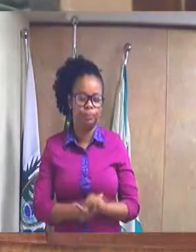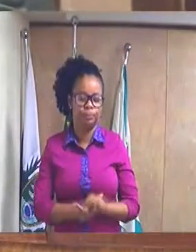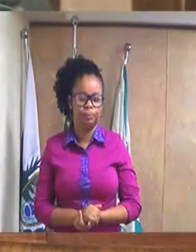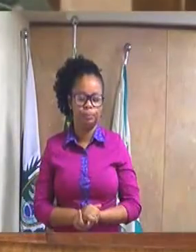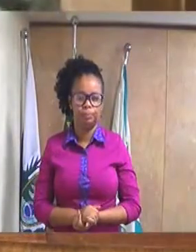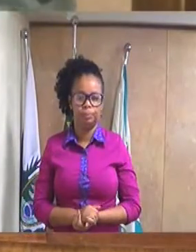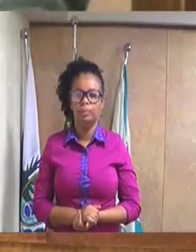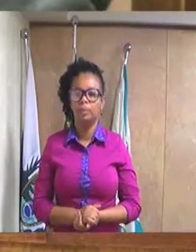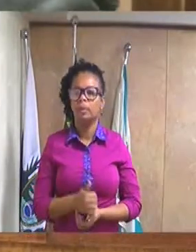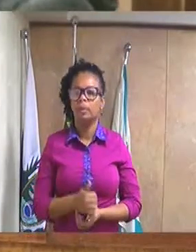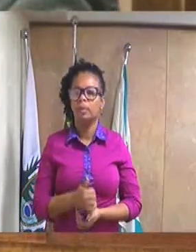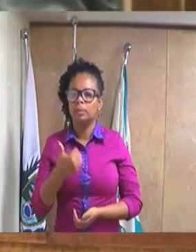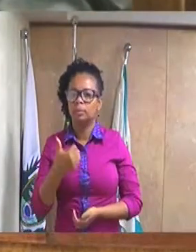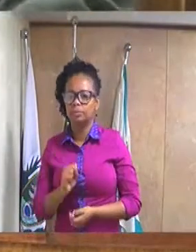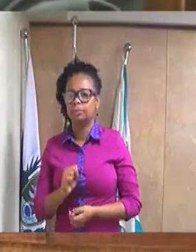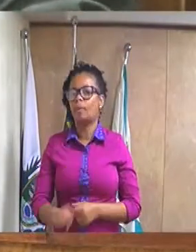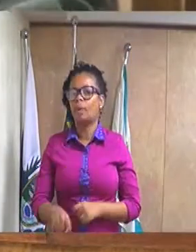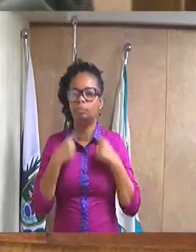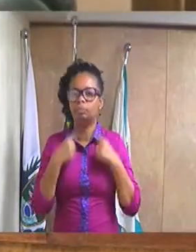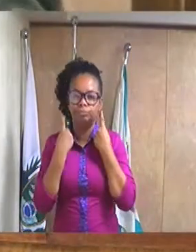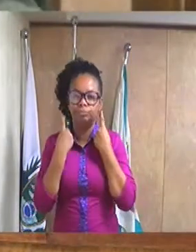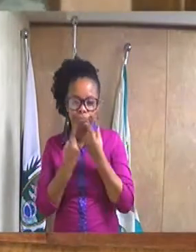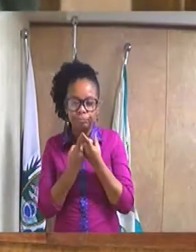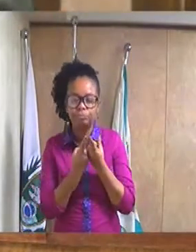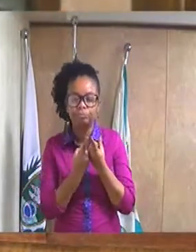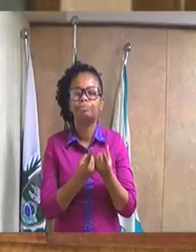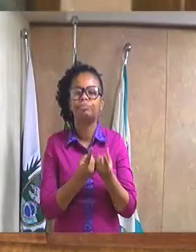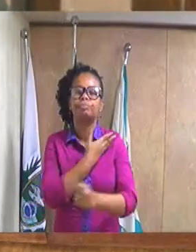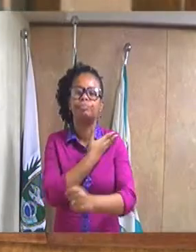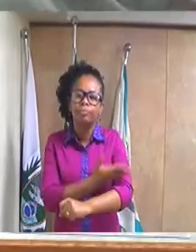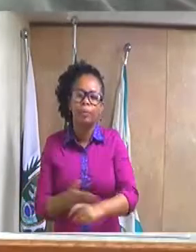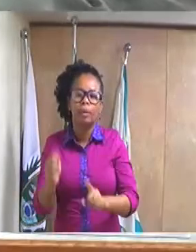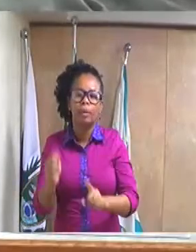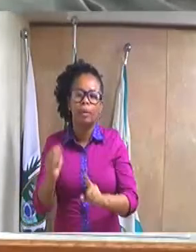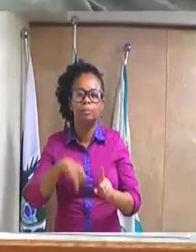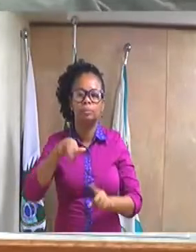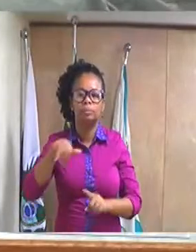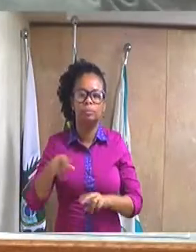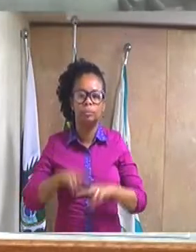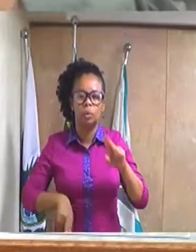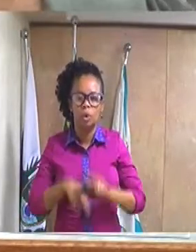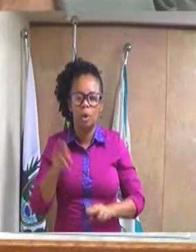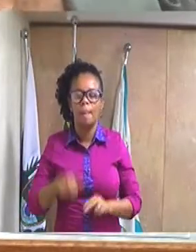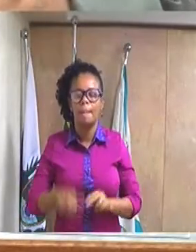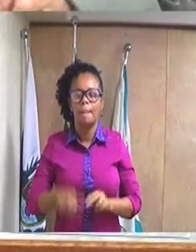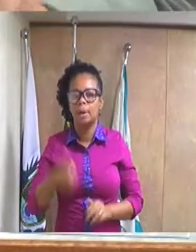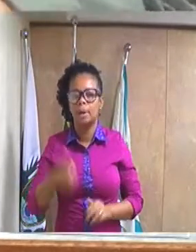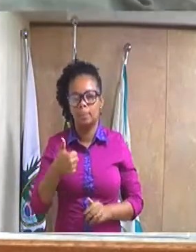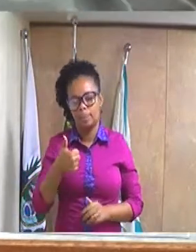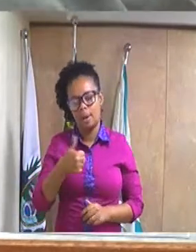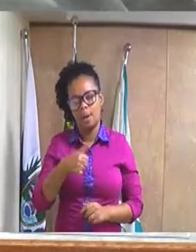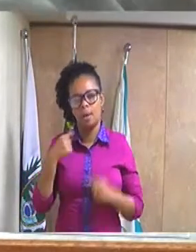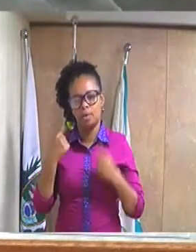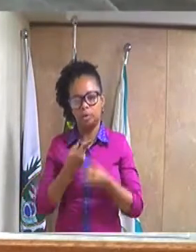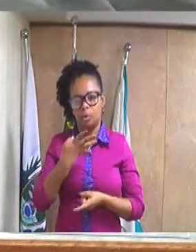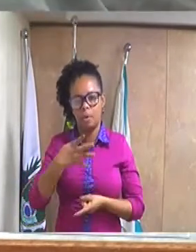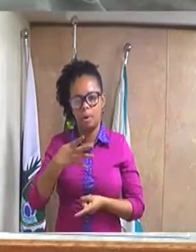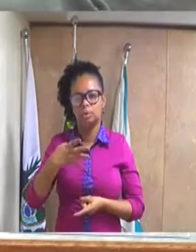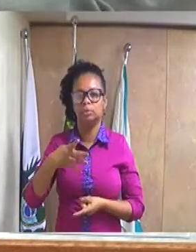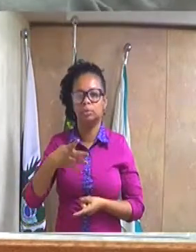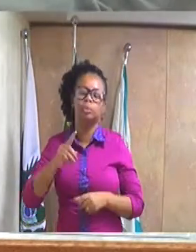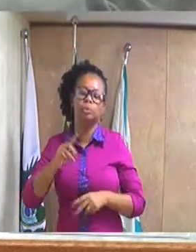Décima oitava legislatura, sessão ordinária do mês de junho. Primeira reunião ordinária de 4 de junho de 2019.